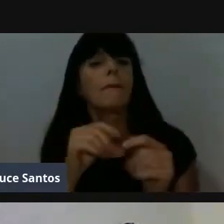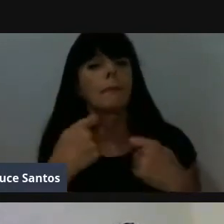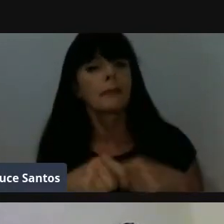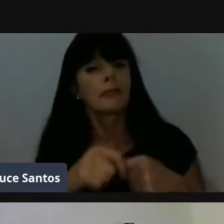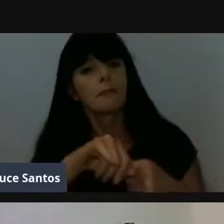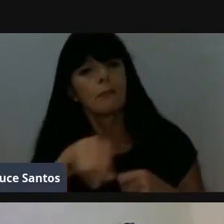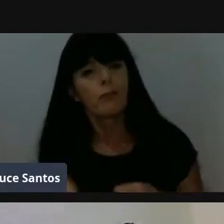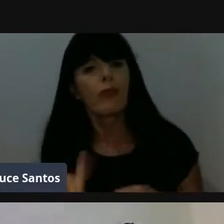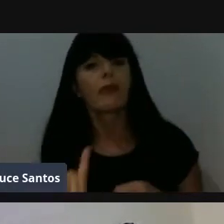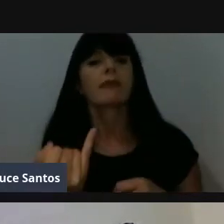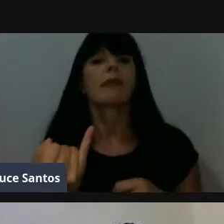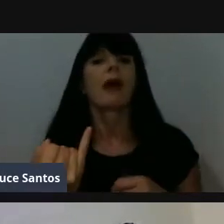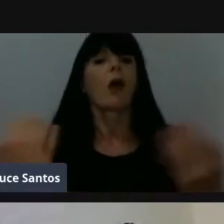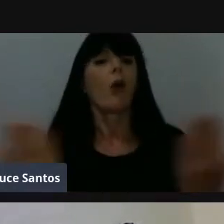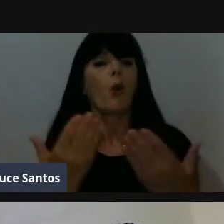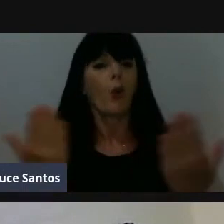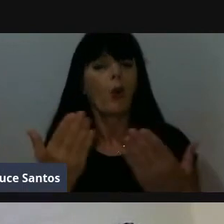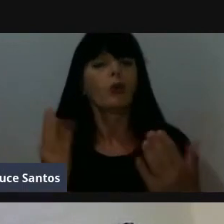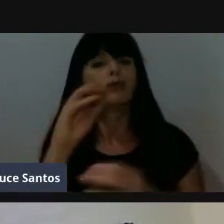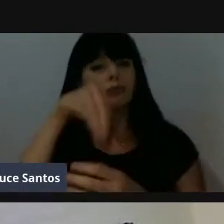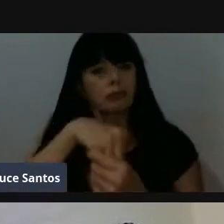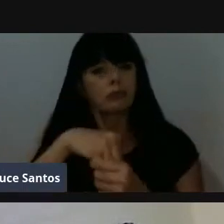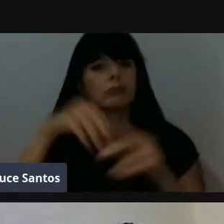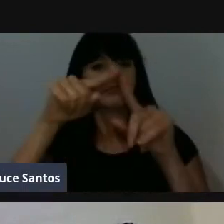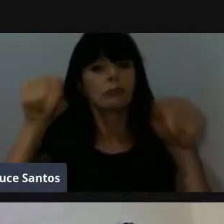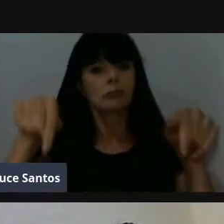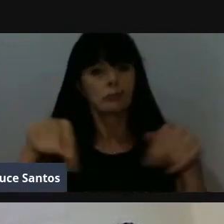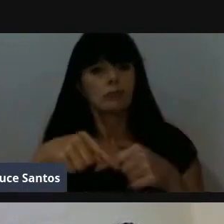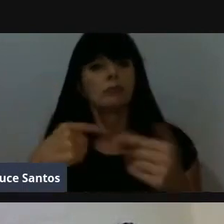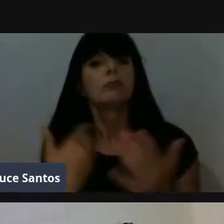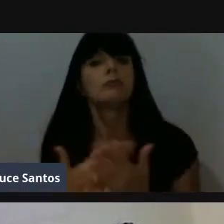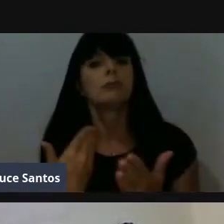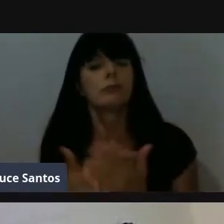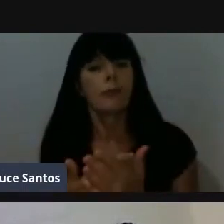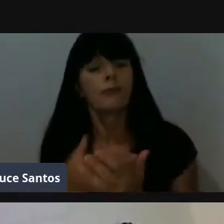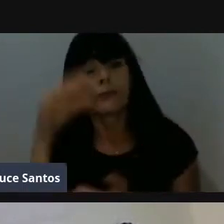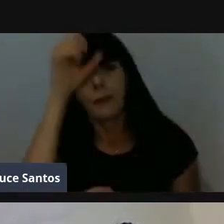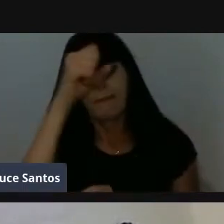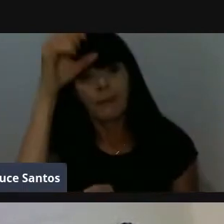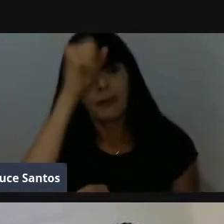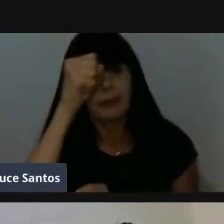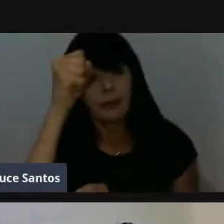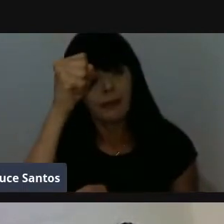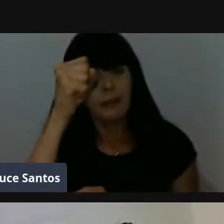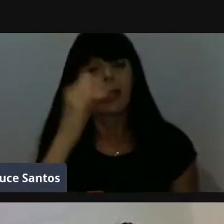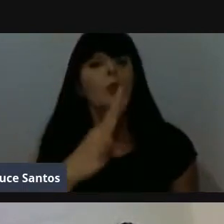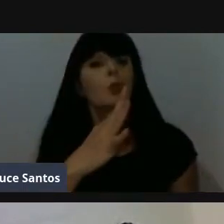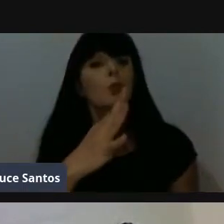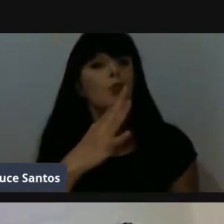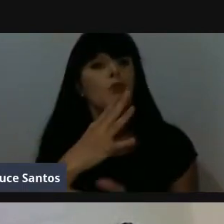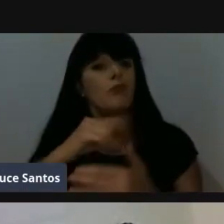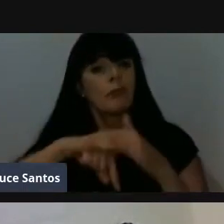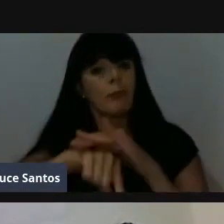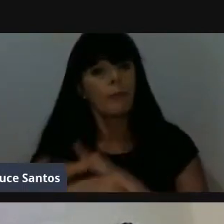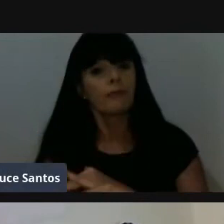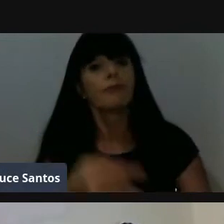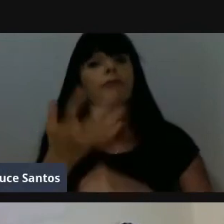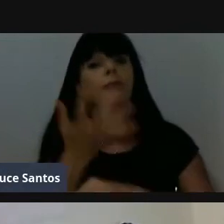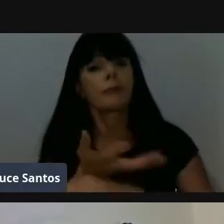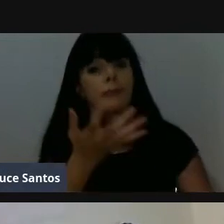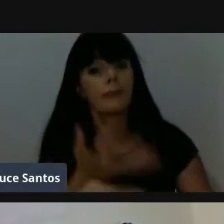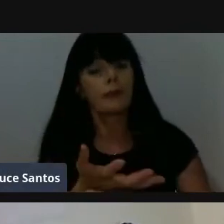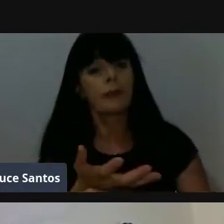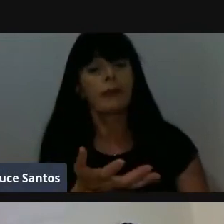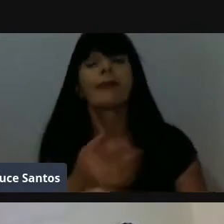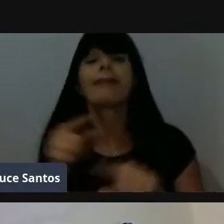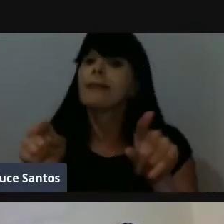vocês têm hoje, que é de estar na sala de aula, de aprender, né, a matéria, as matérias básicas, que inclusive,